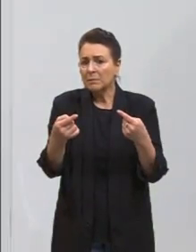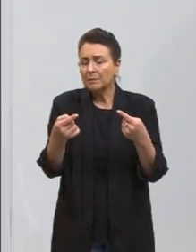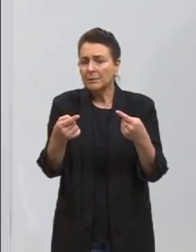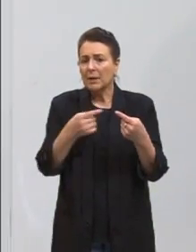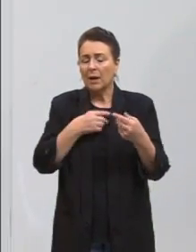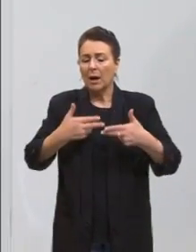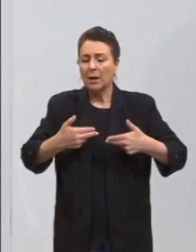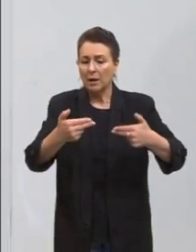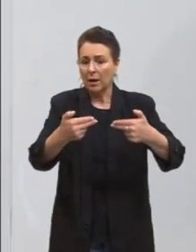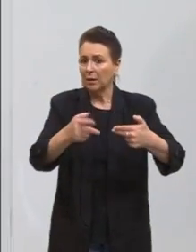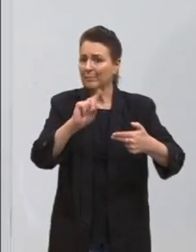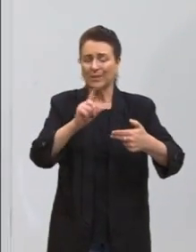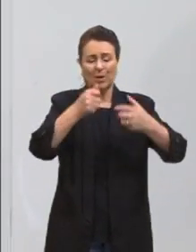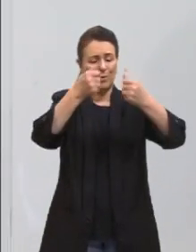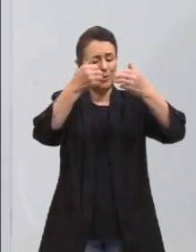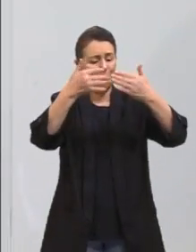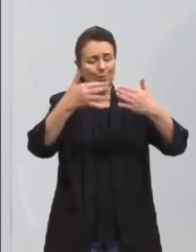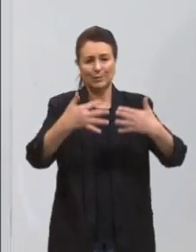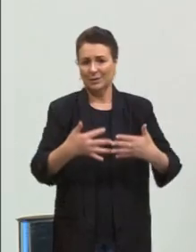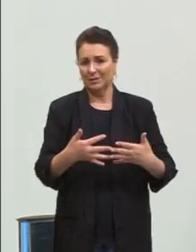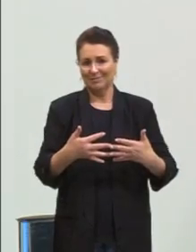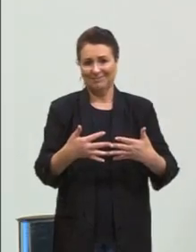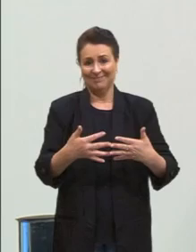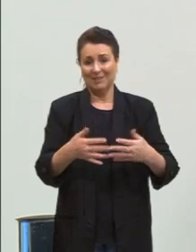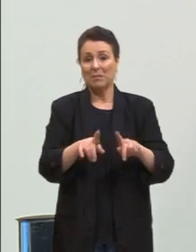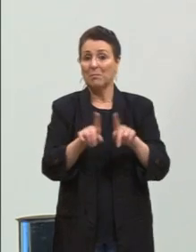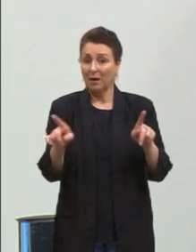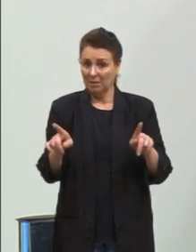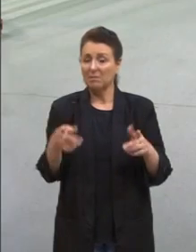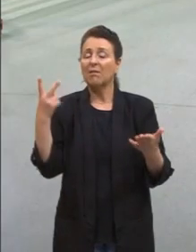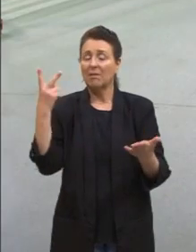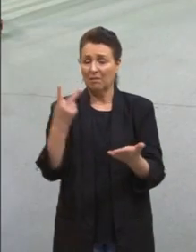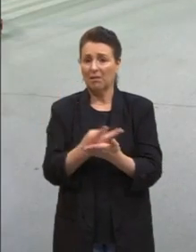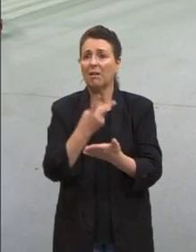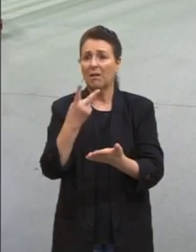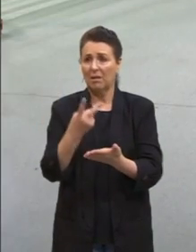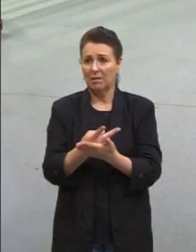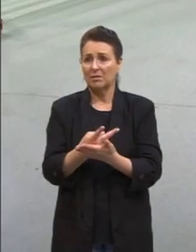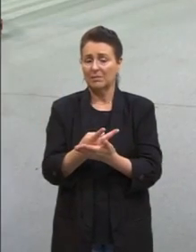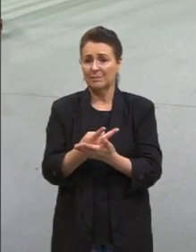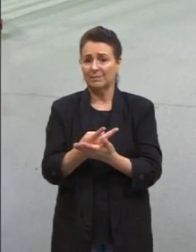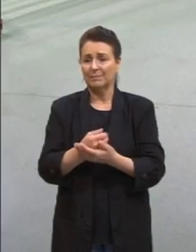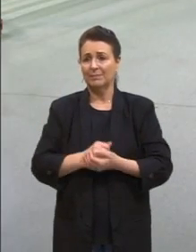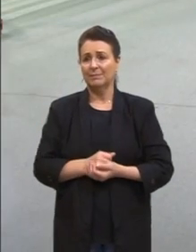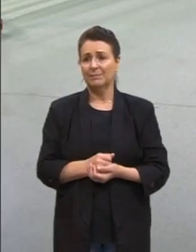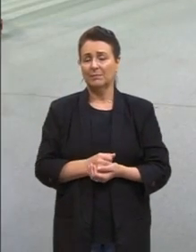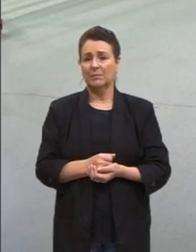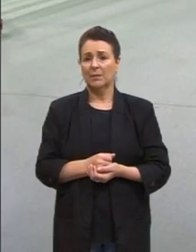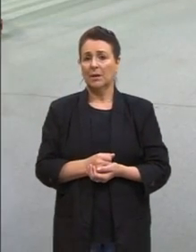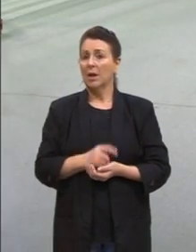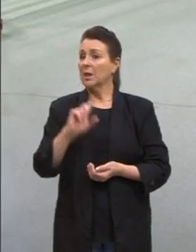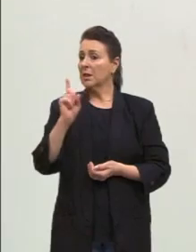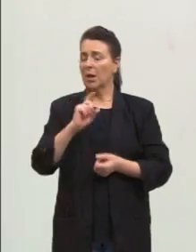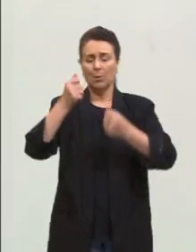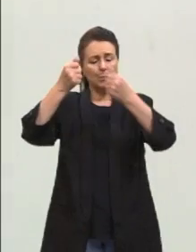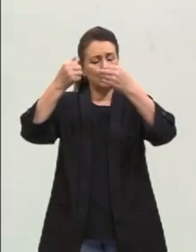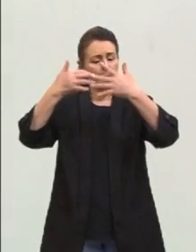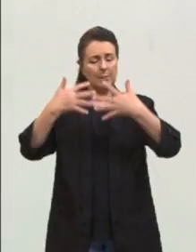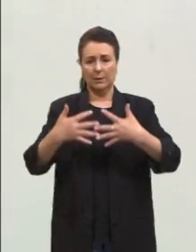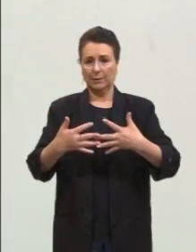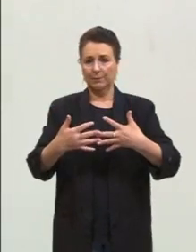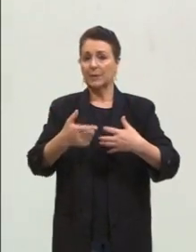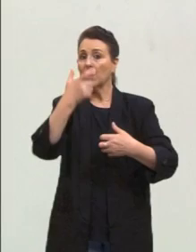a guerra não justifica essas questões aí, né? Eu acho que isso, né, Lucas? Não justifica jamais isso. Não justifica. E uma questão que eu acho